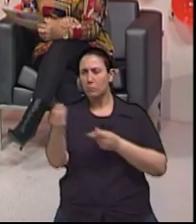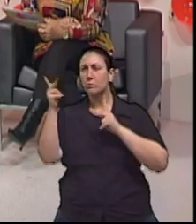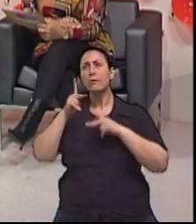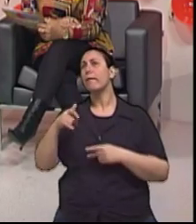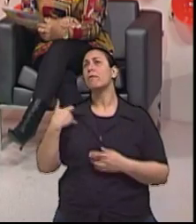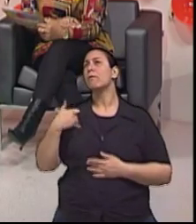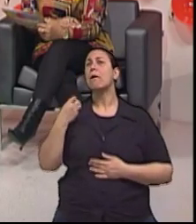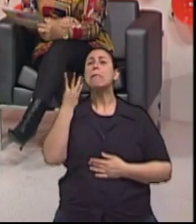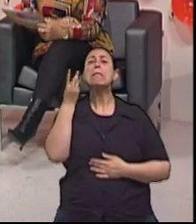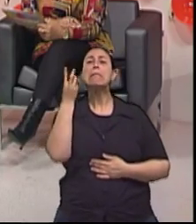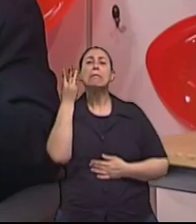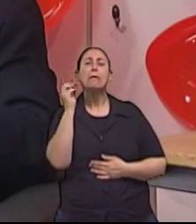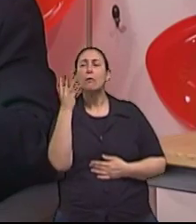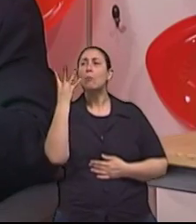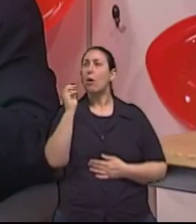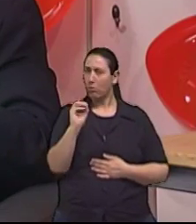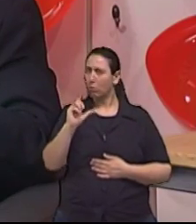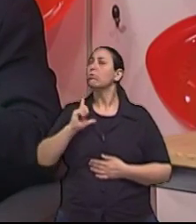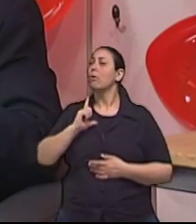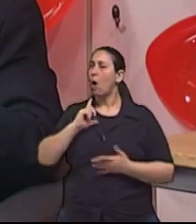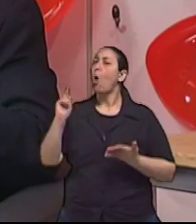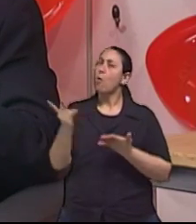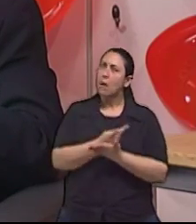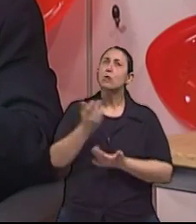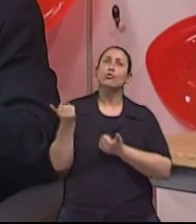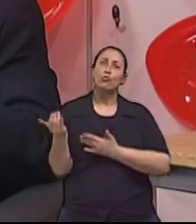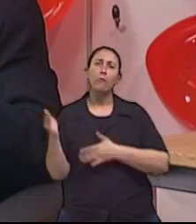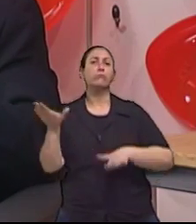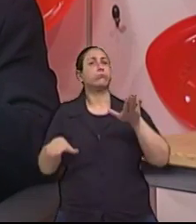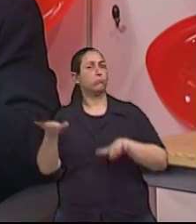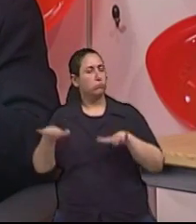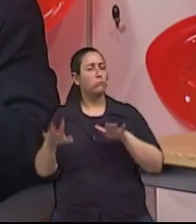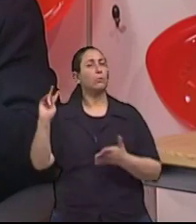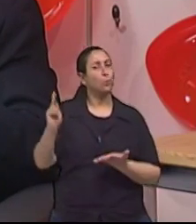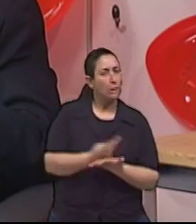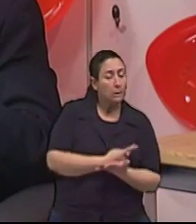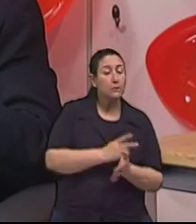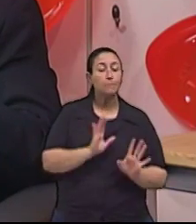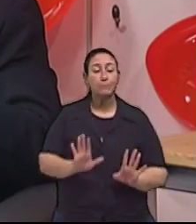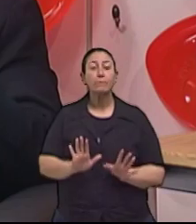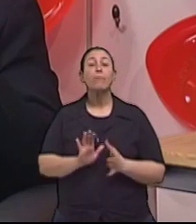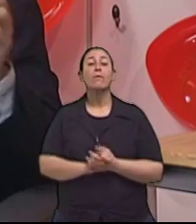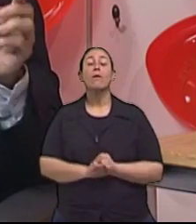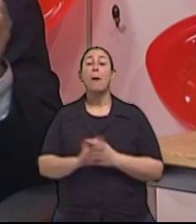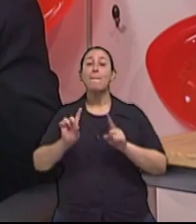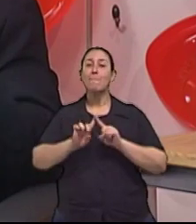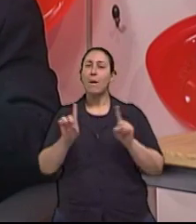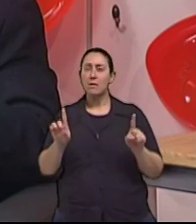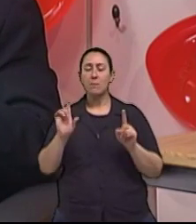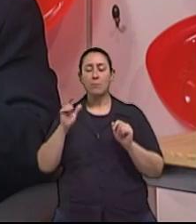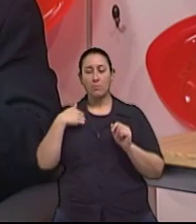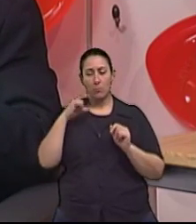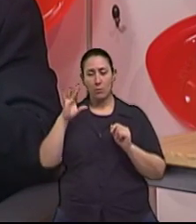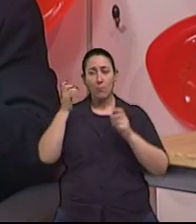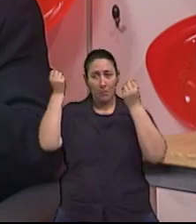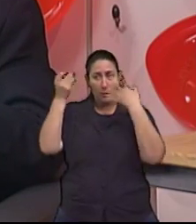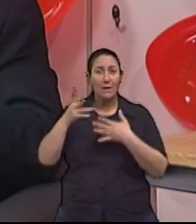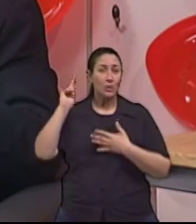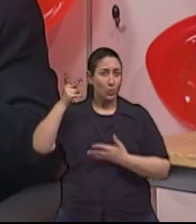com 30 e poucos anos com demência. É raro, mas pode. Mas acontece. Sim. Então, para concluir essa questão